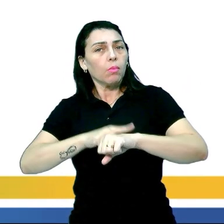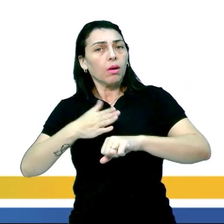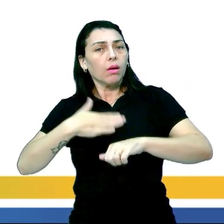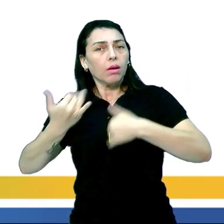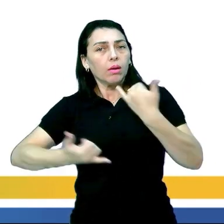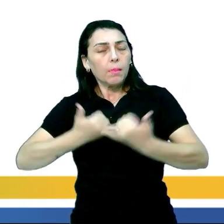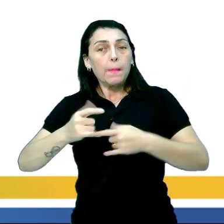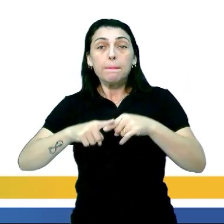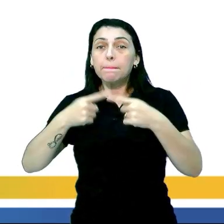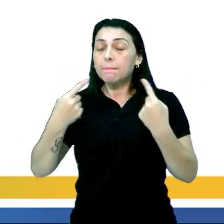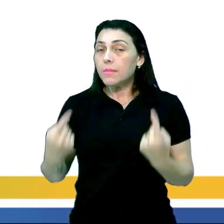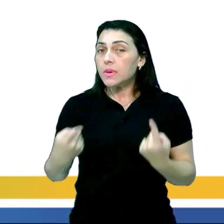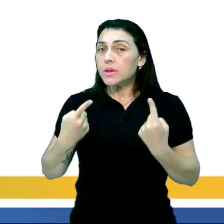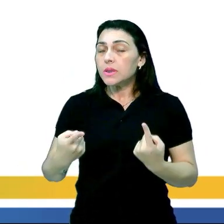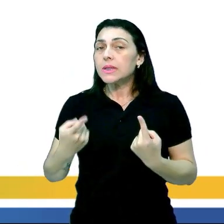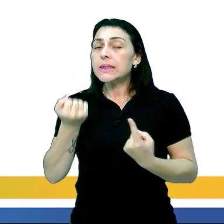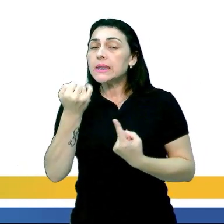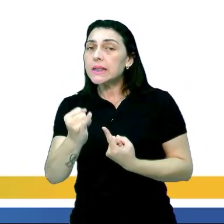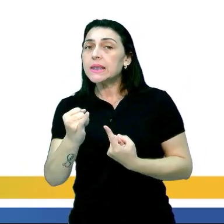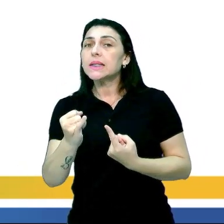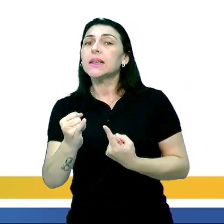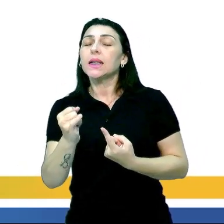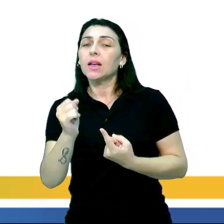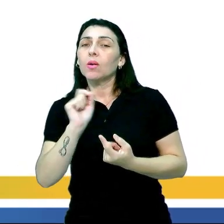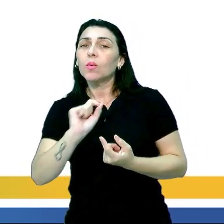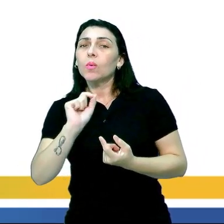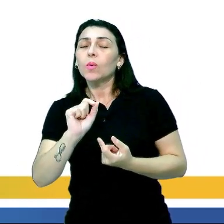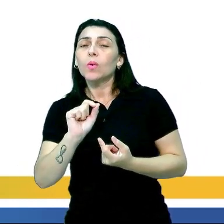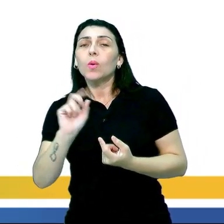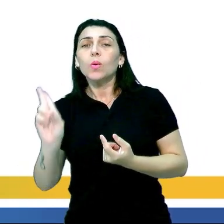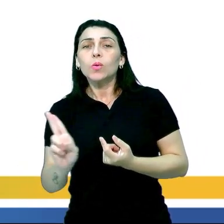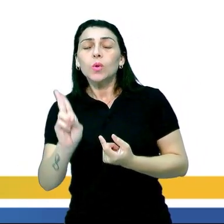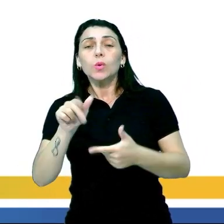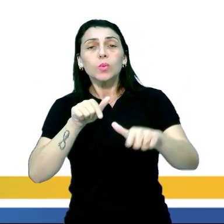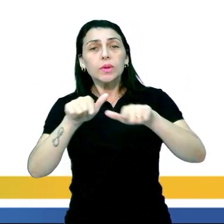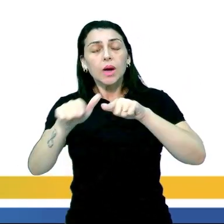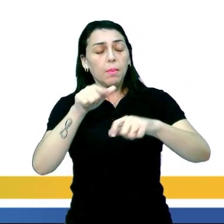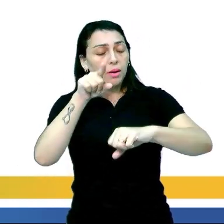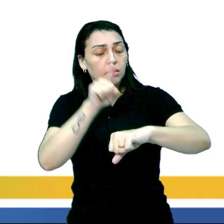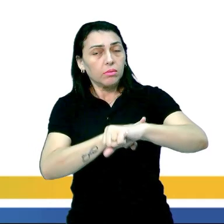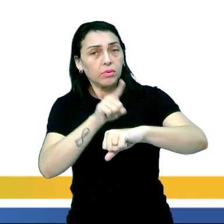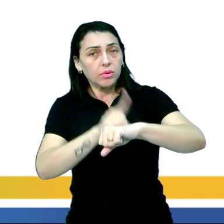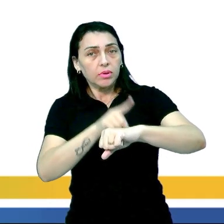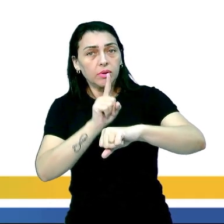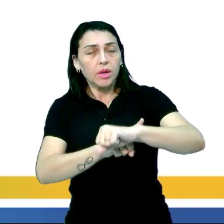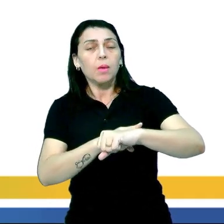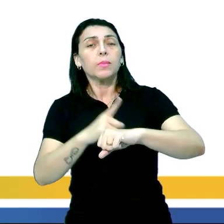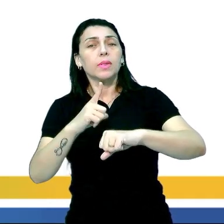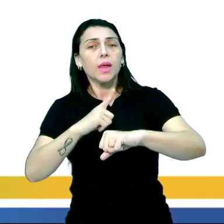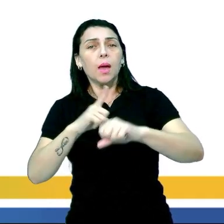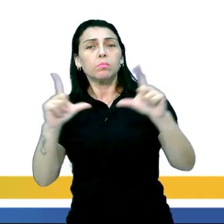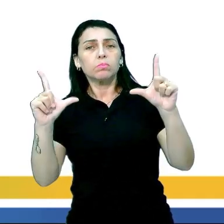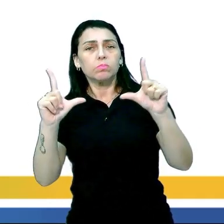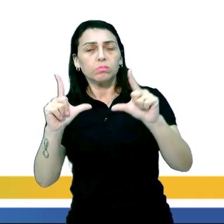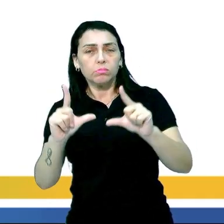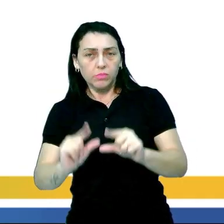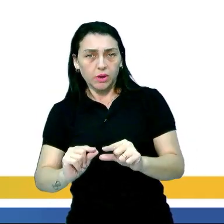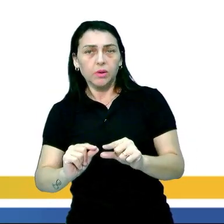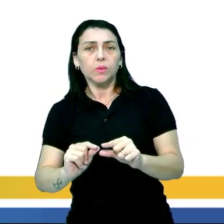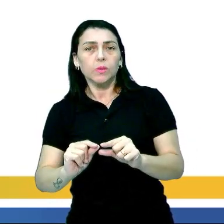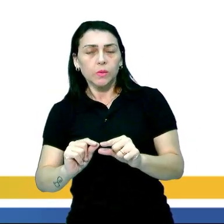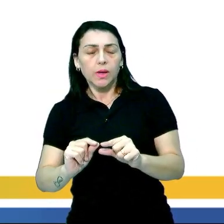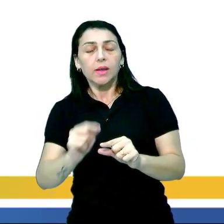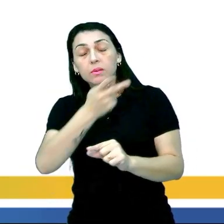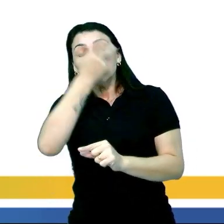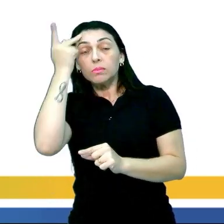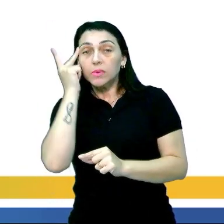Mas, se a notação útil do emprego do tempo se torna menos compulsiva,